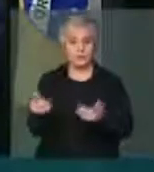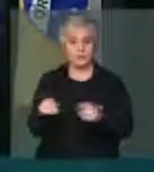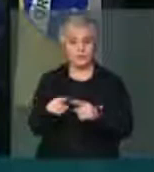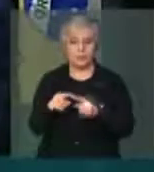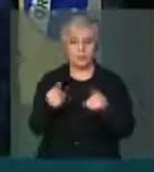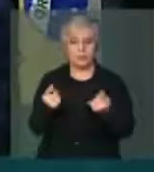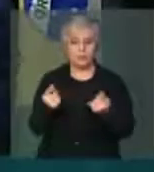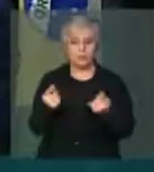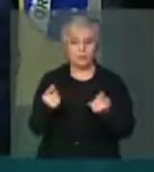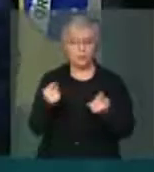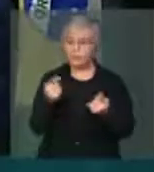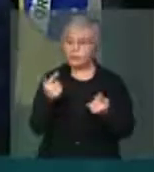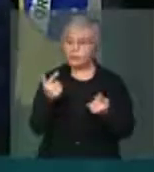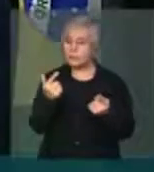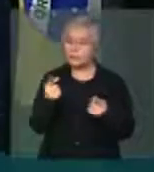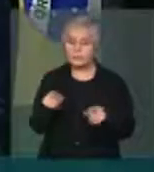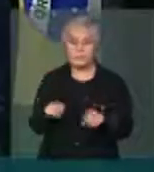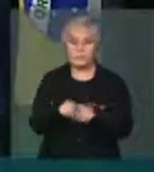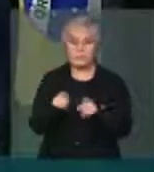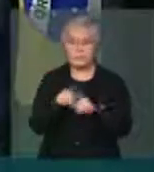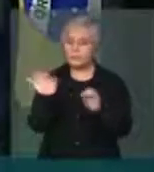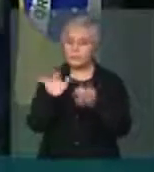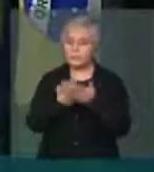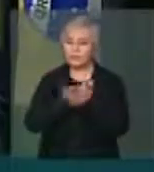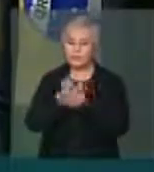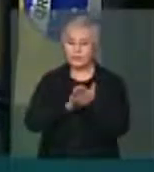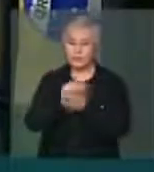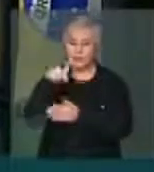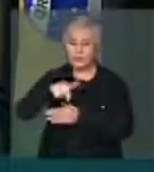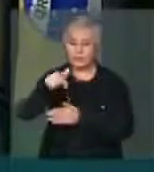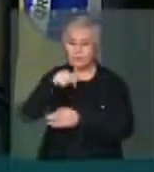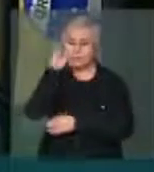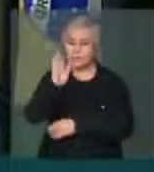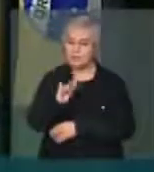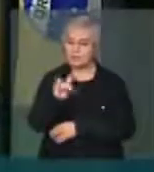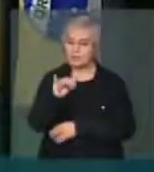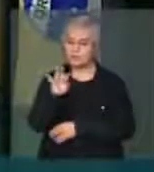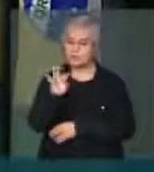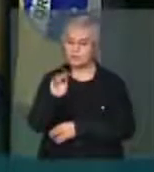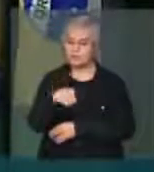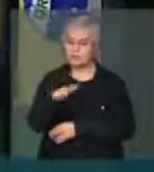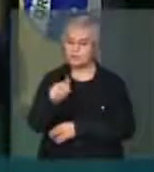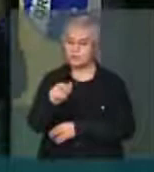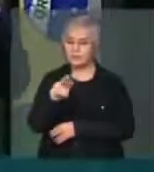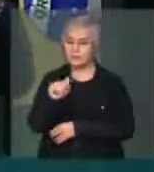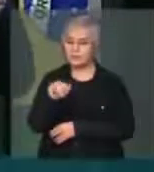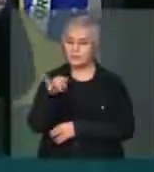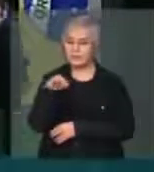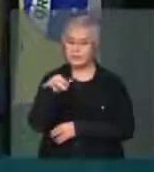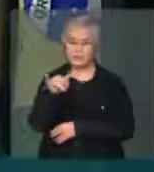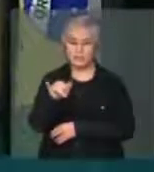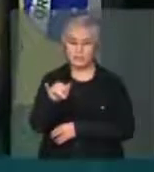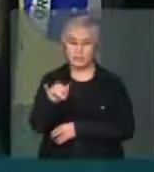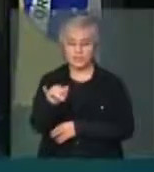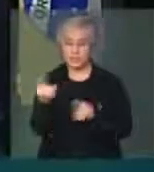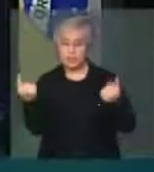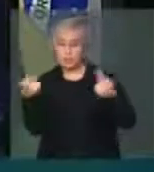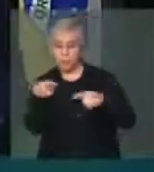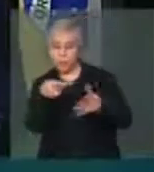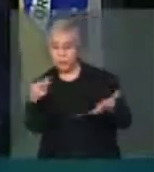ação mais afirmativa do Itamaraty em relação a esse ato de hostilização.